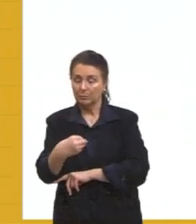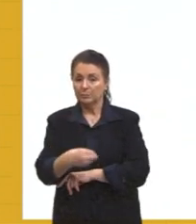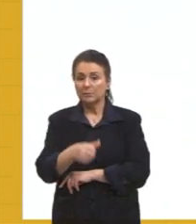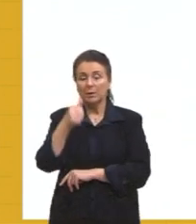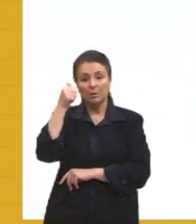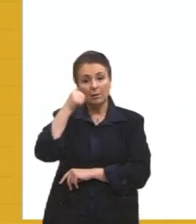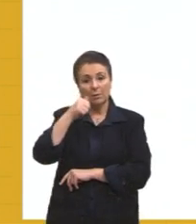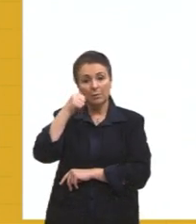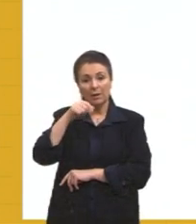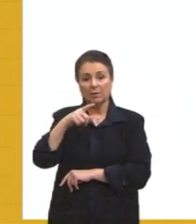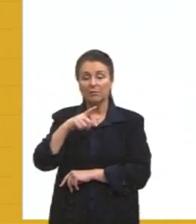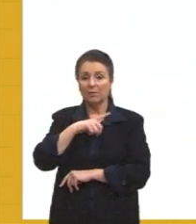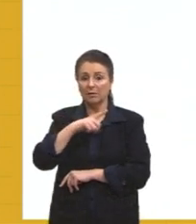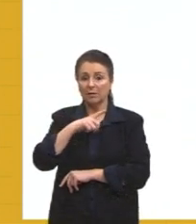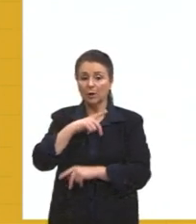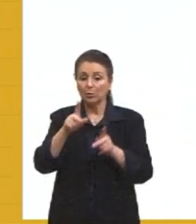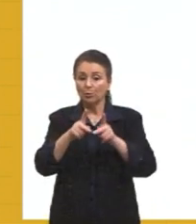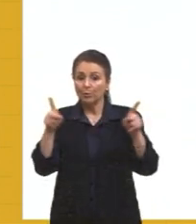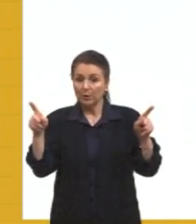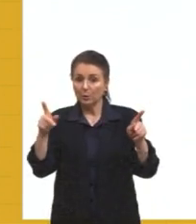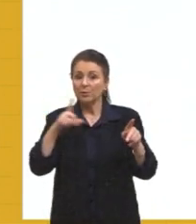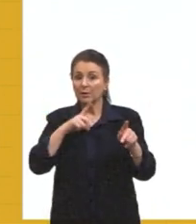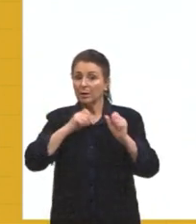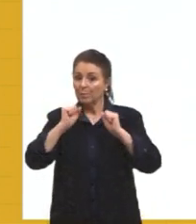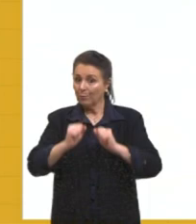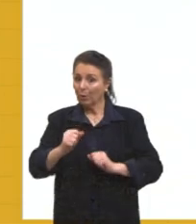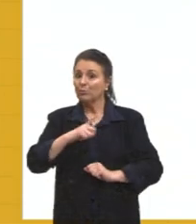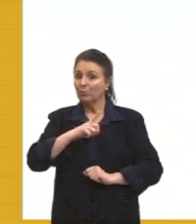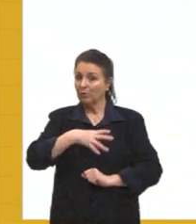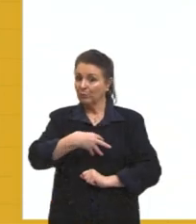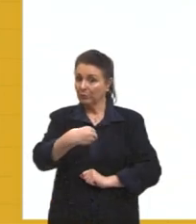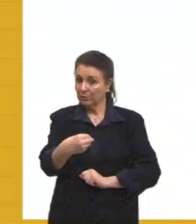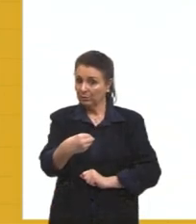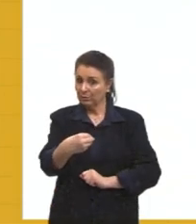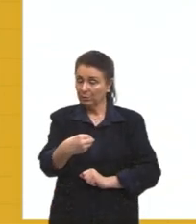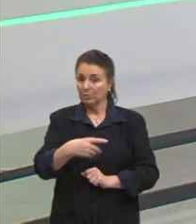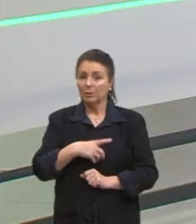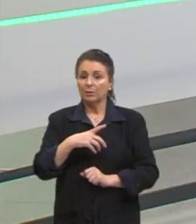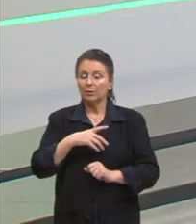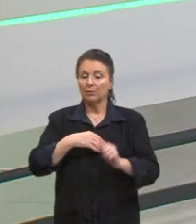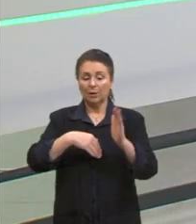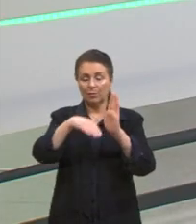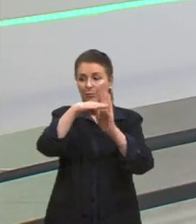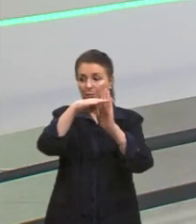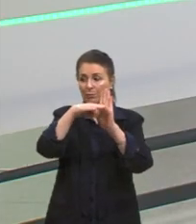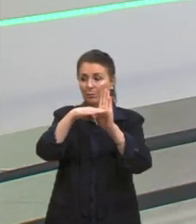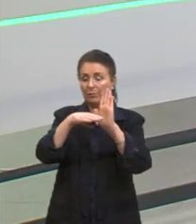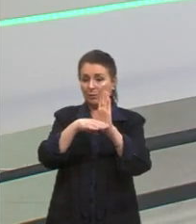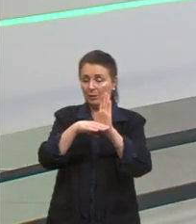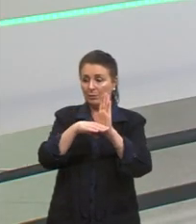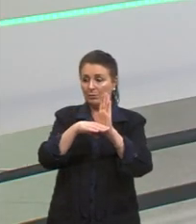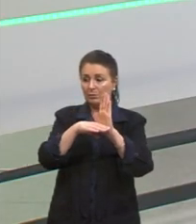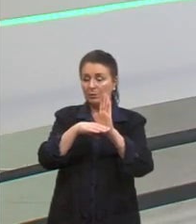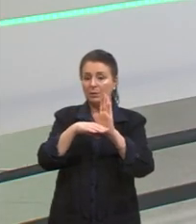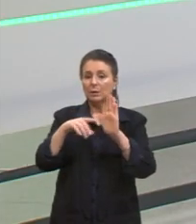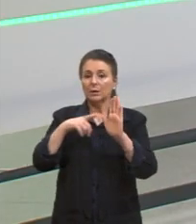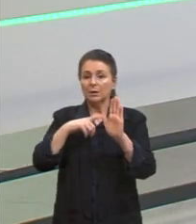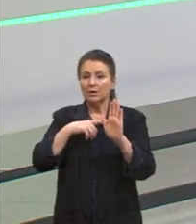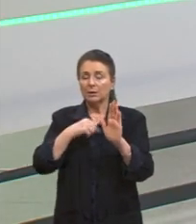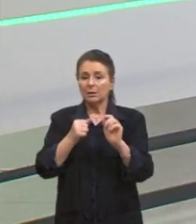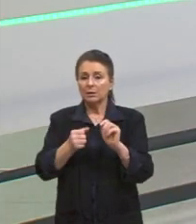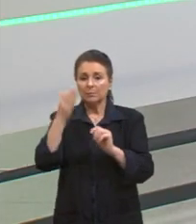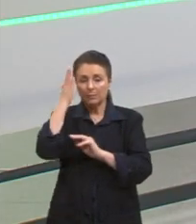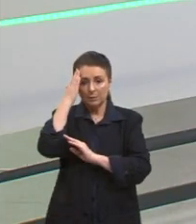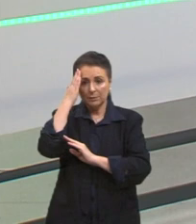período fértil, tá? Então é um setor, uma faixa muito restrita para a gente saber.